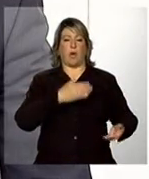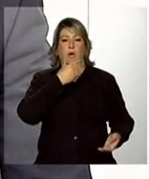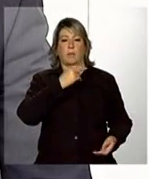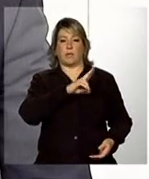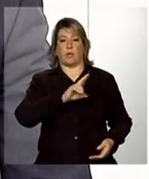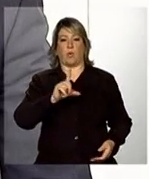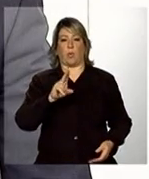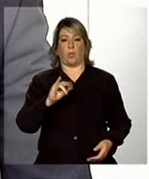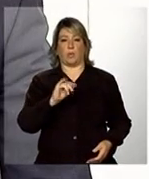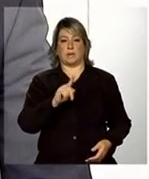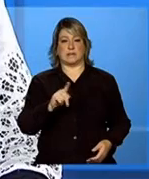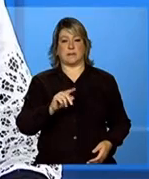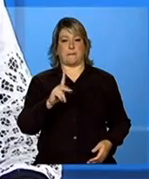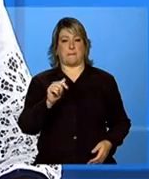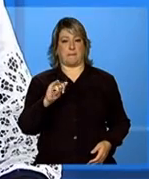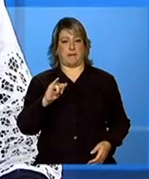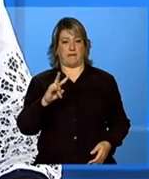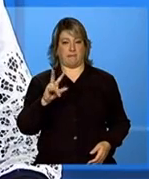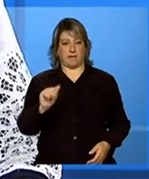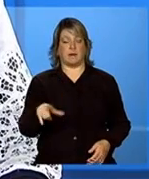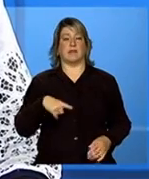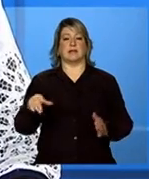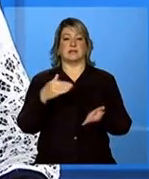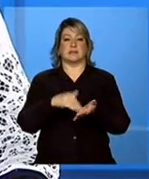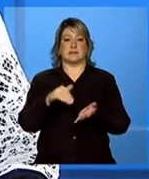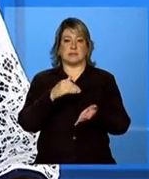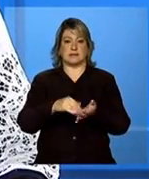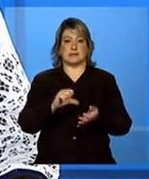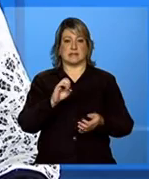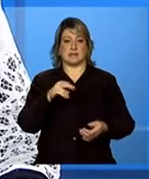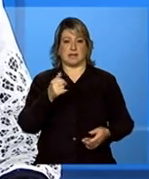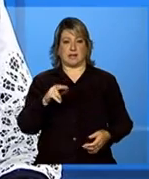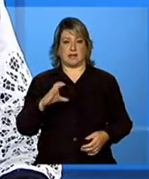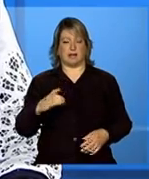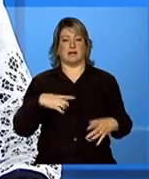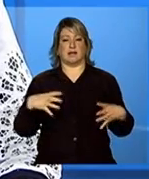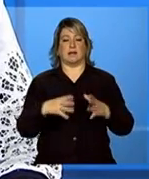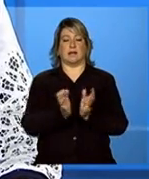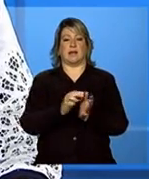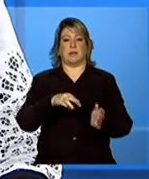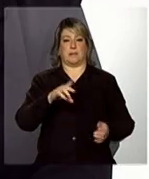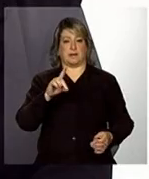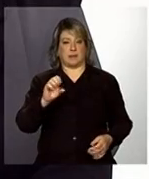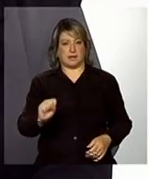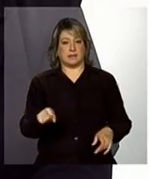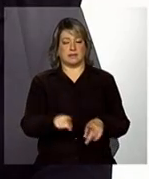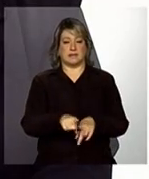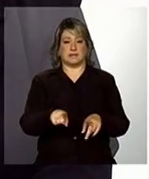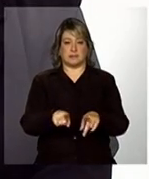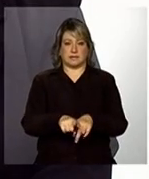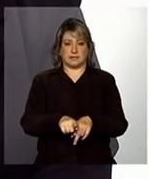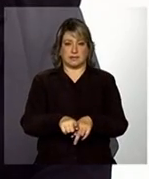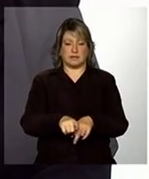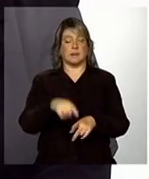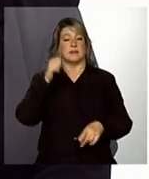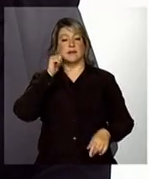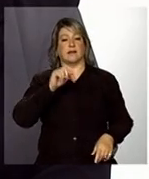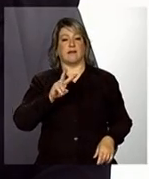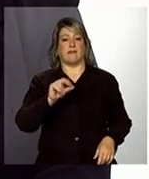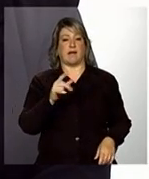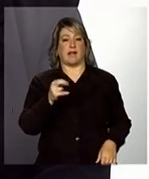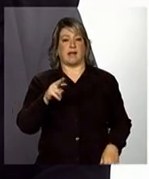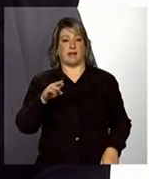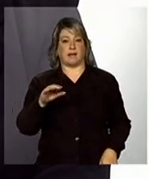Paiva, que é secretário nacional do SENARC, MDS, e Valéria Maria